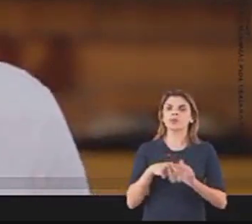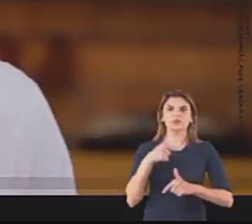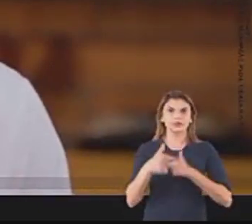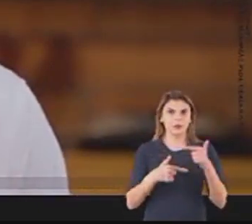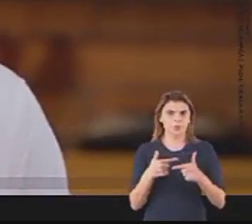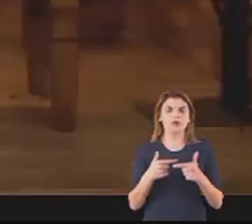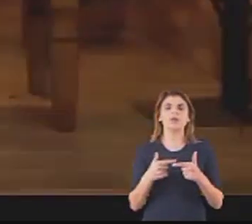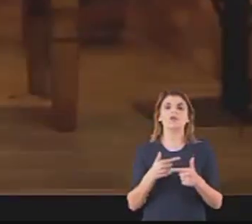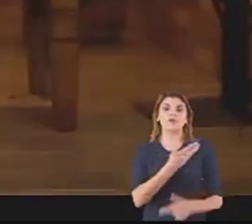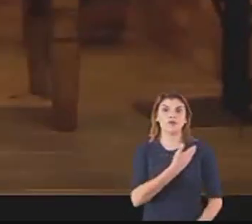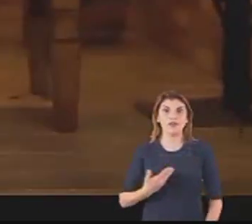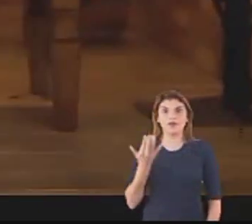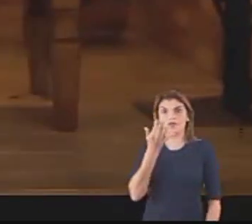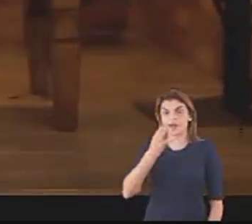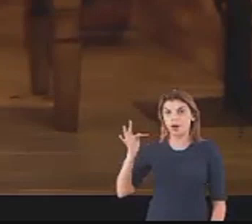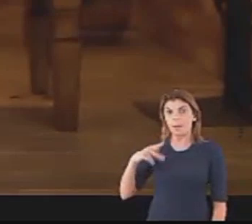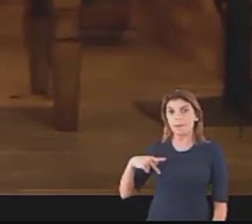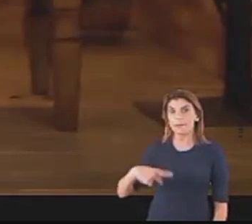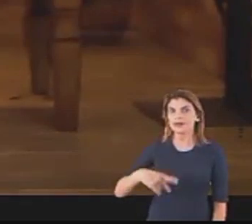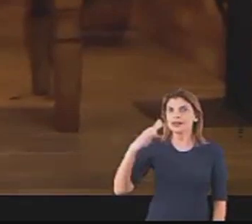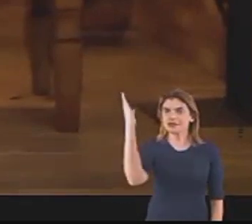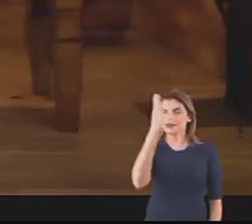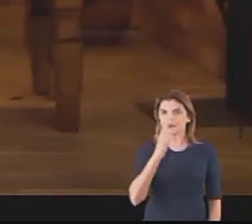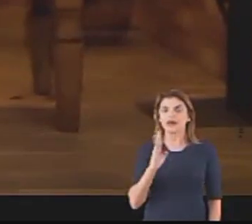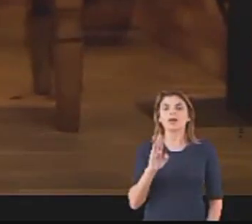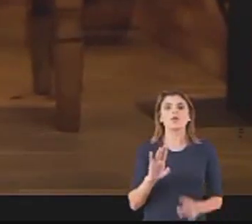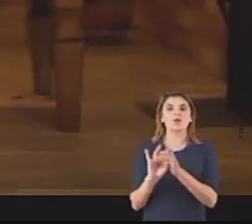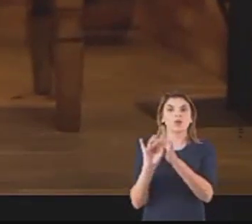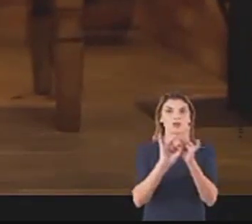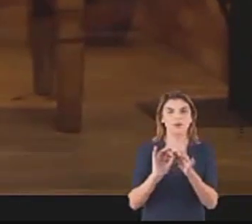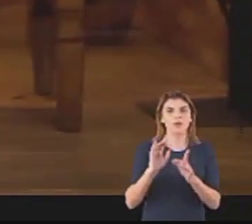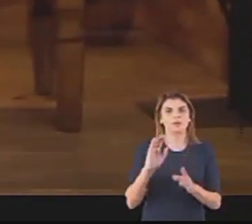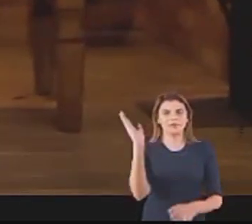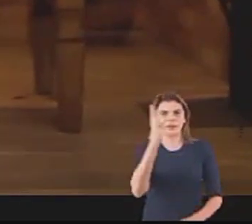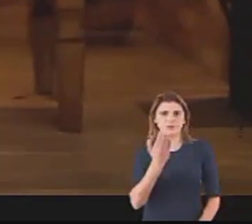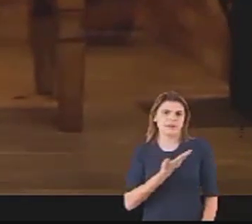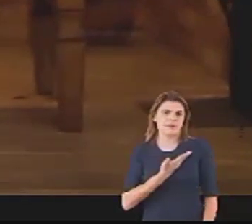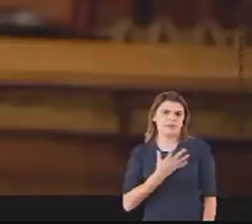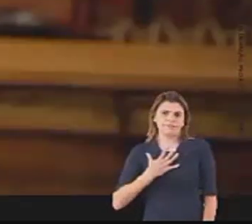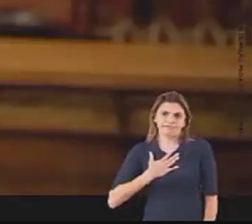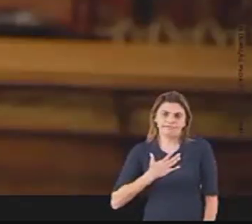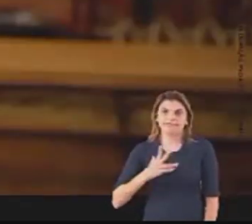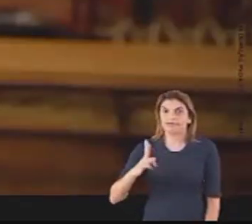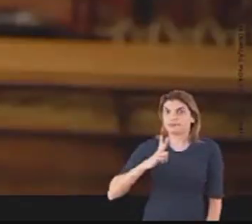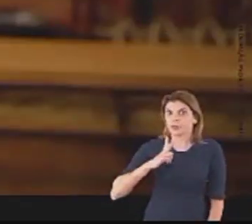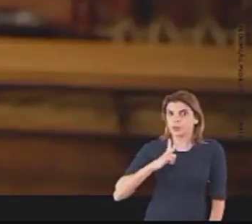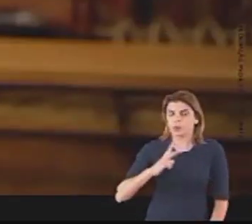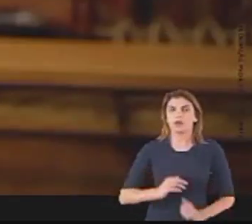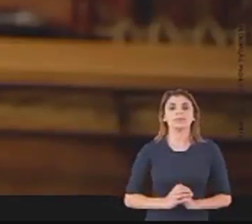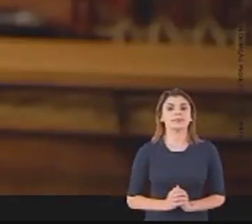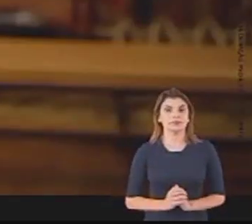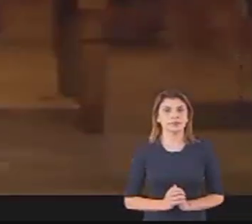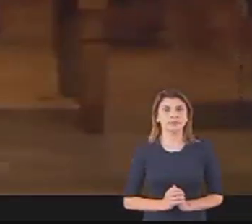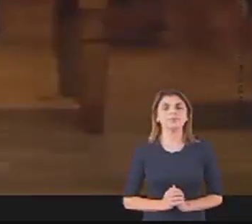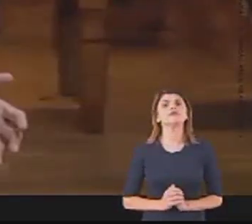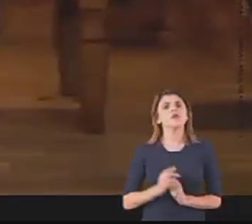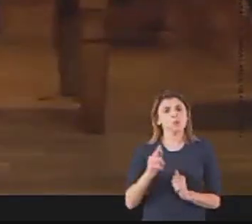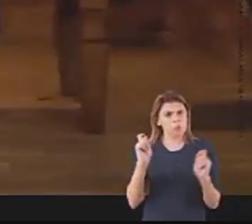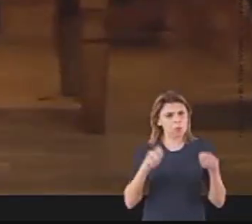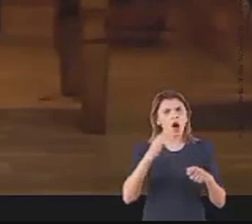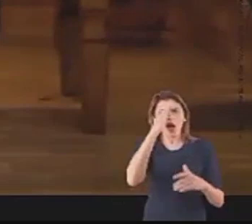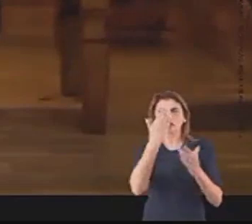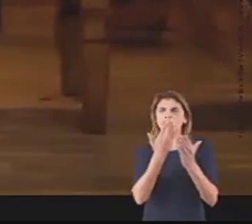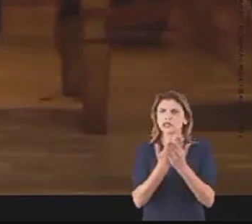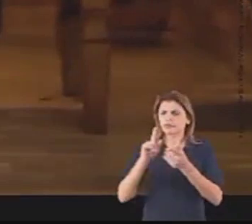governo federal. Temos o presidente nacional da União Brasil, que é meu amigo pessoal. Ou seja, ponte com o governo